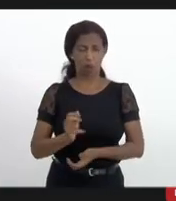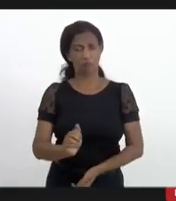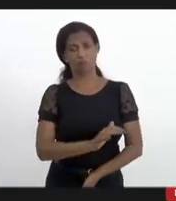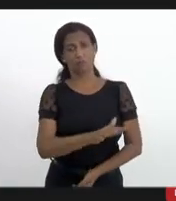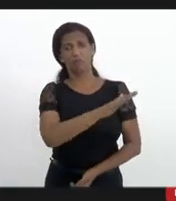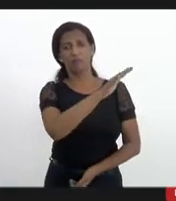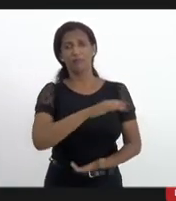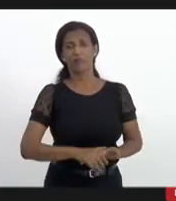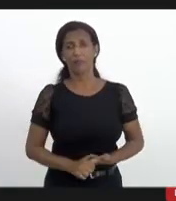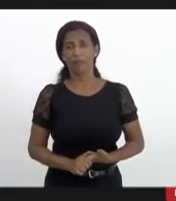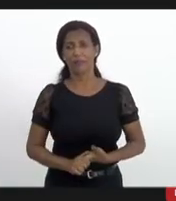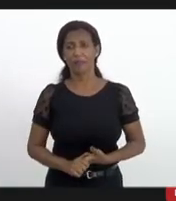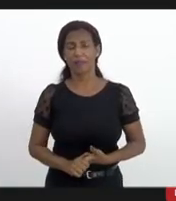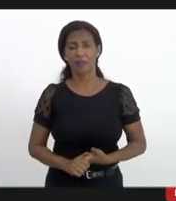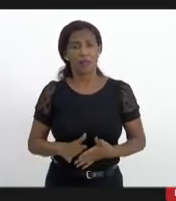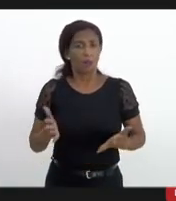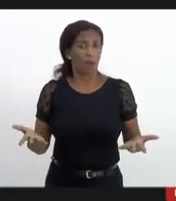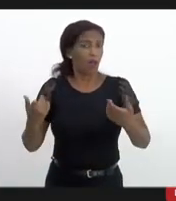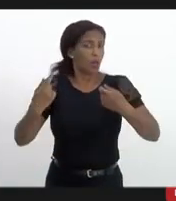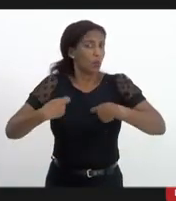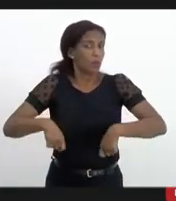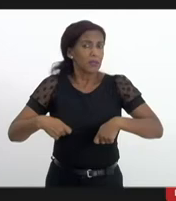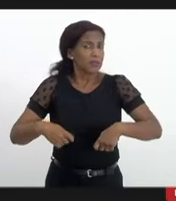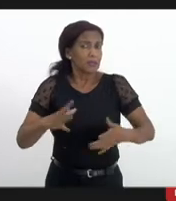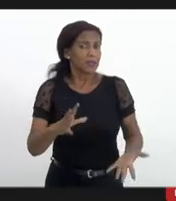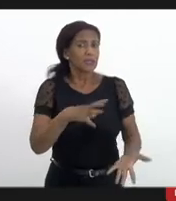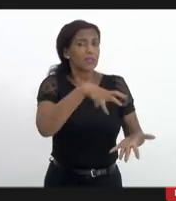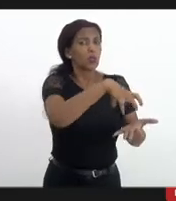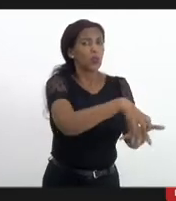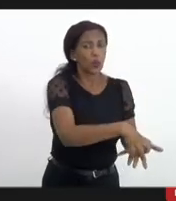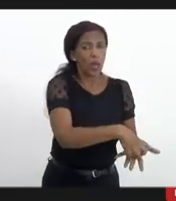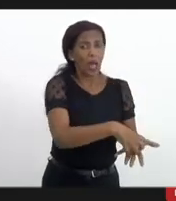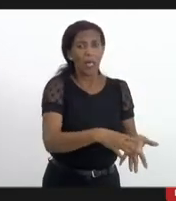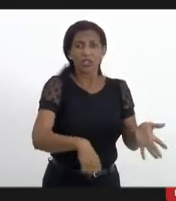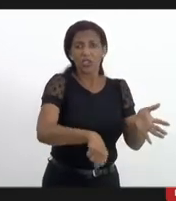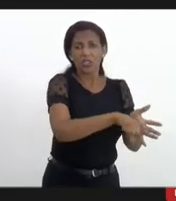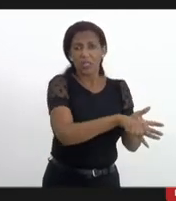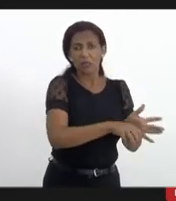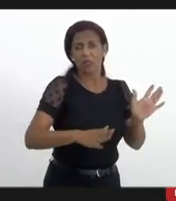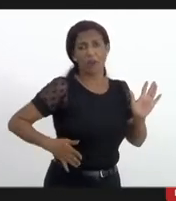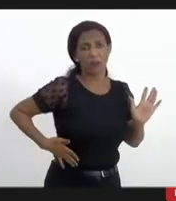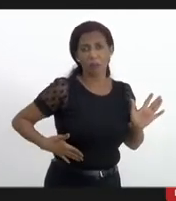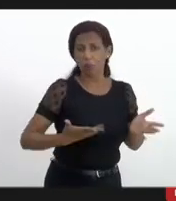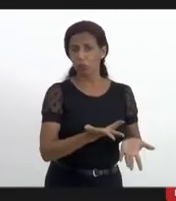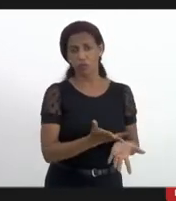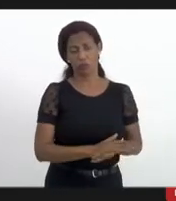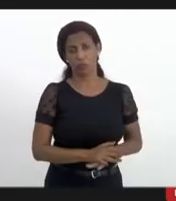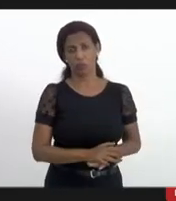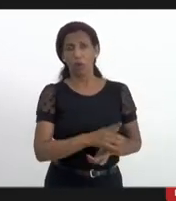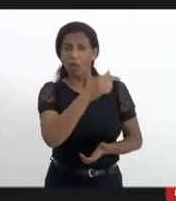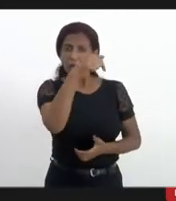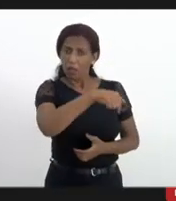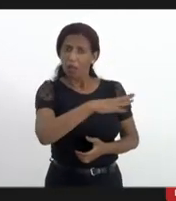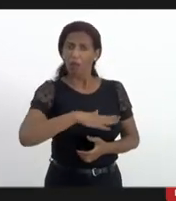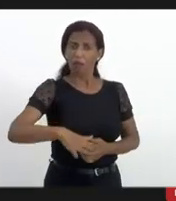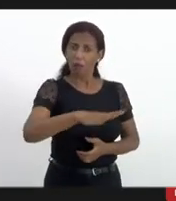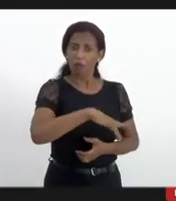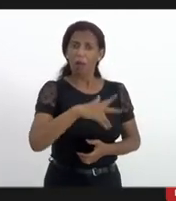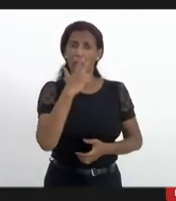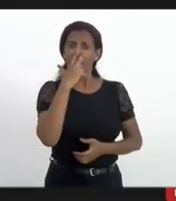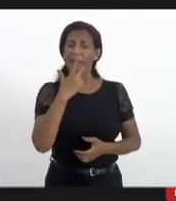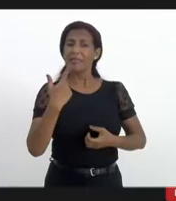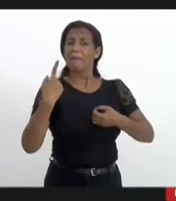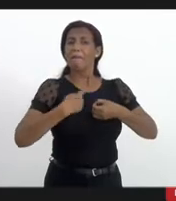no entanto não precisa ser locais de marginais certo que ali dentro é como se fosse um